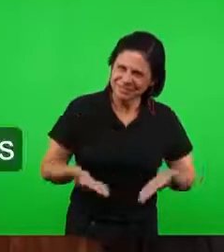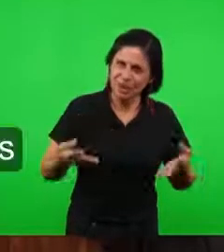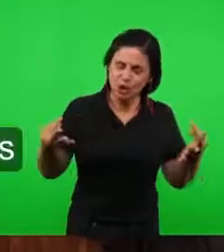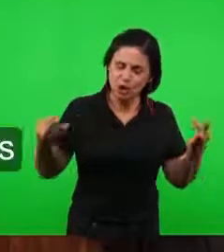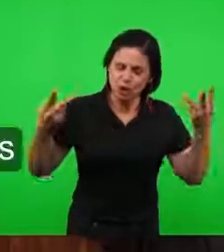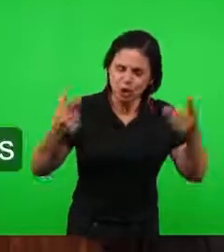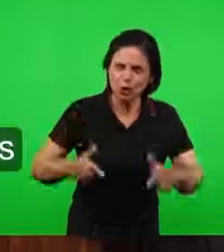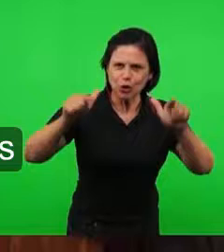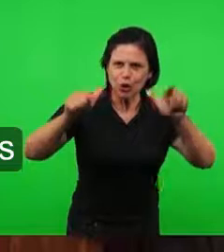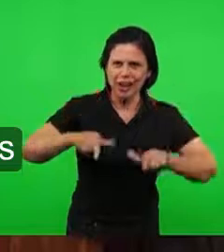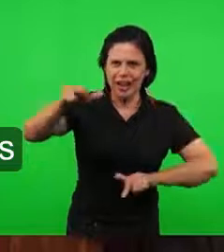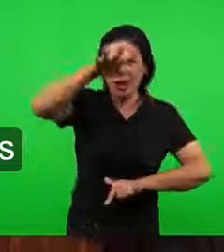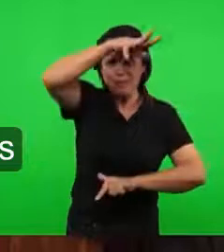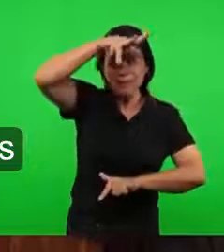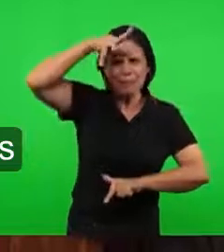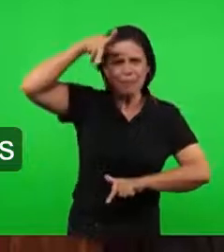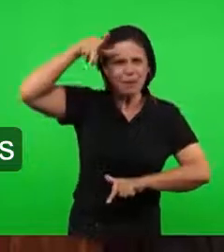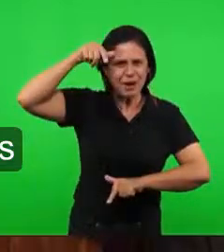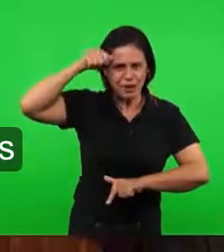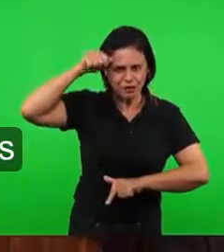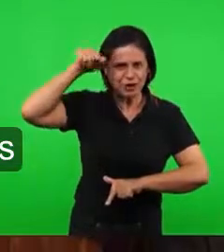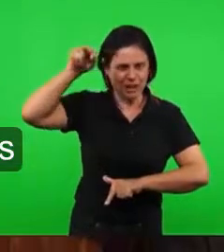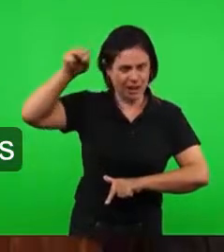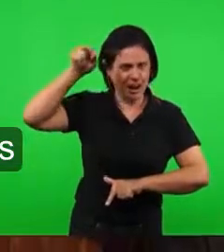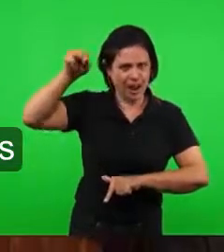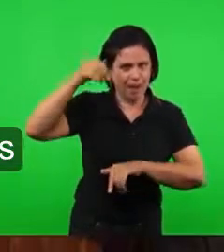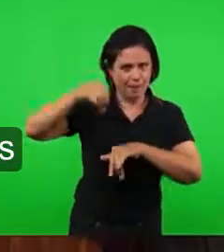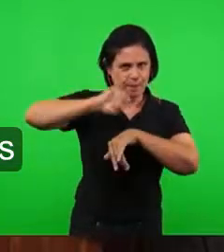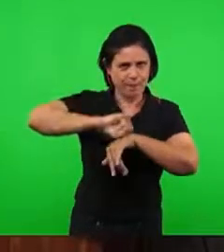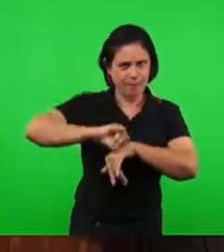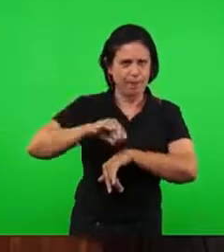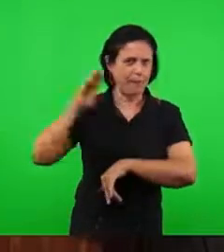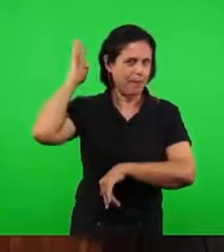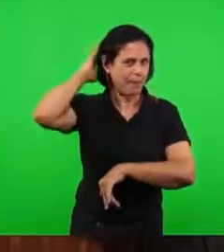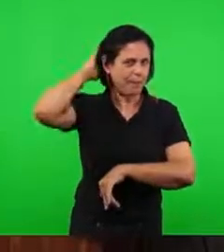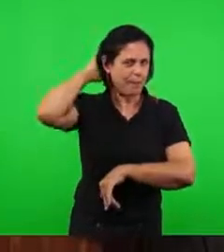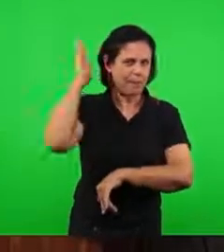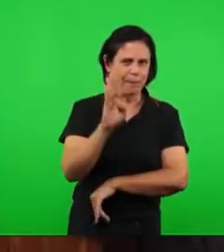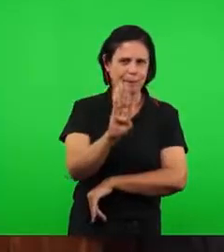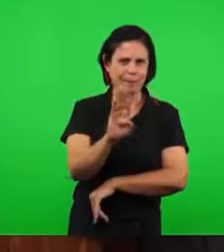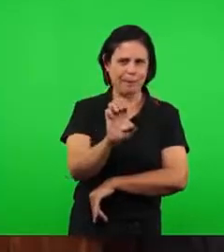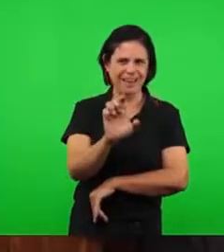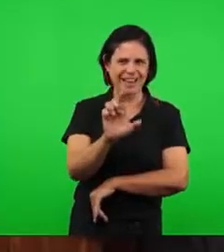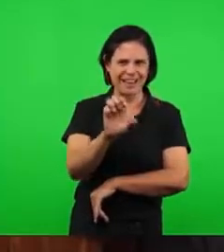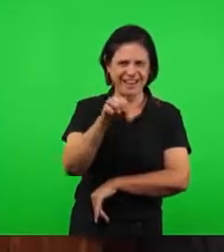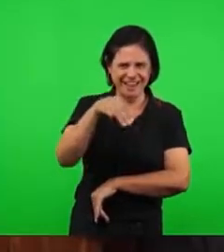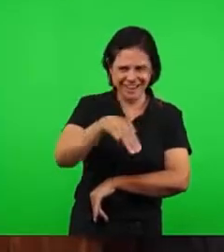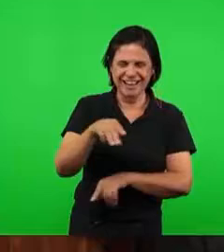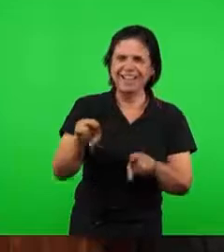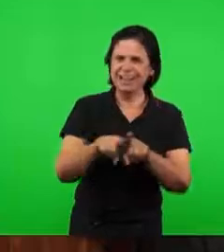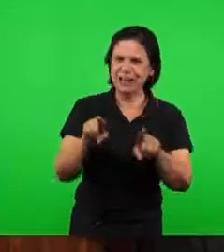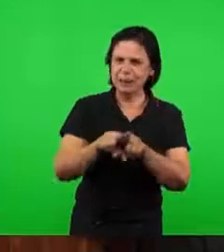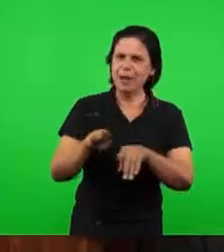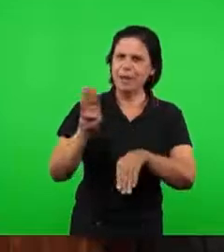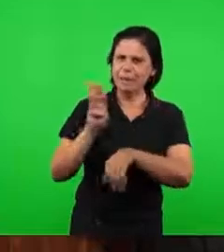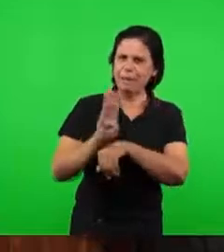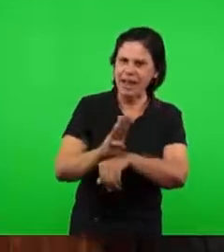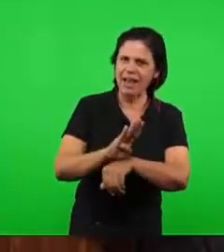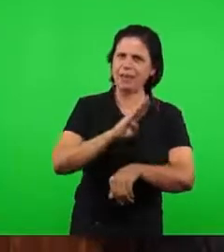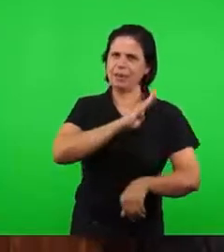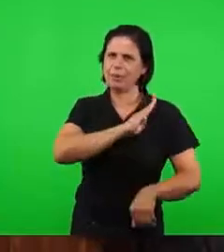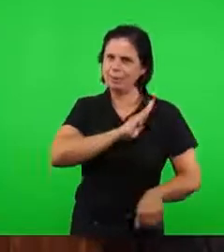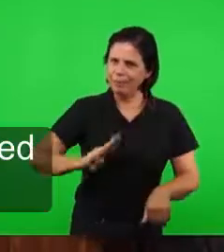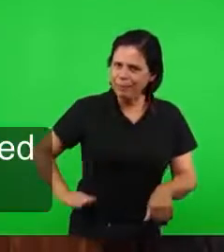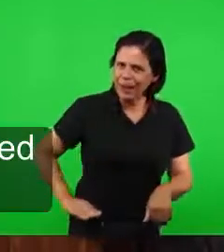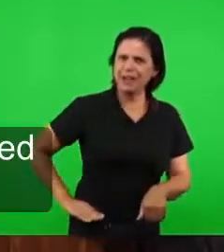toda aquela região, tanto ali na capital, em Belém, quanto também nos trabalhos lá em Breves, em Bagres, em